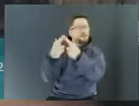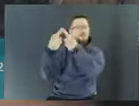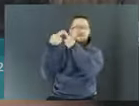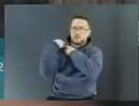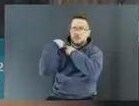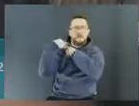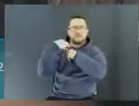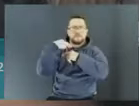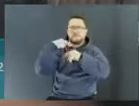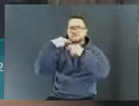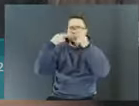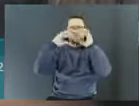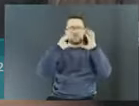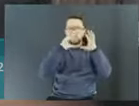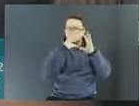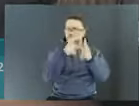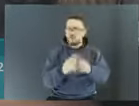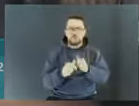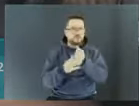e receber ali. Não se responde.